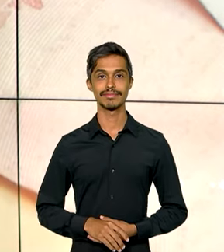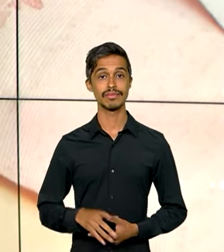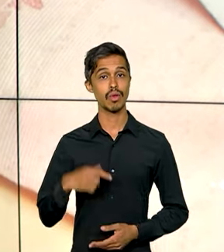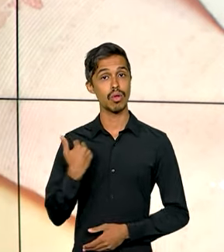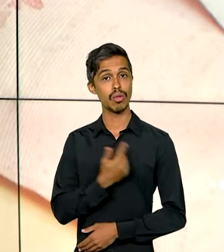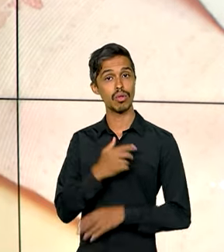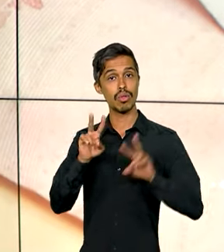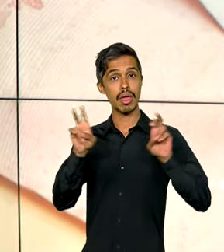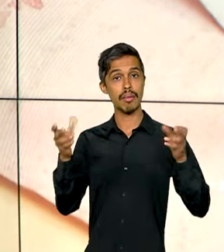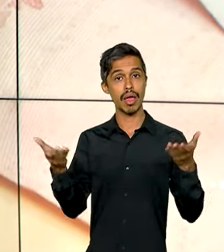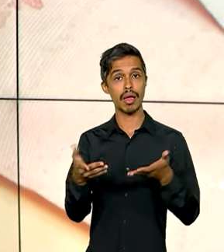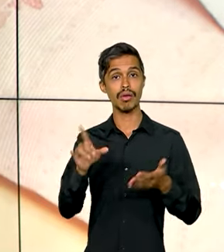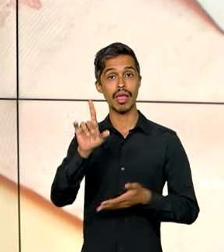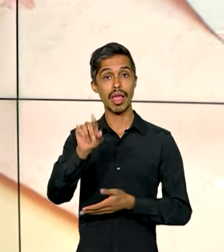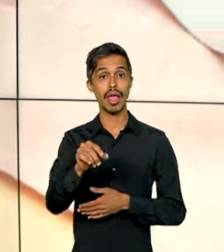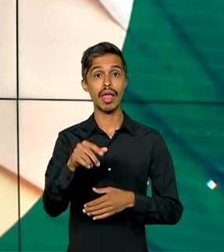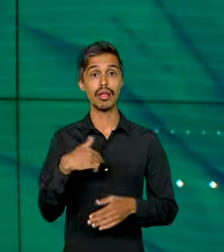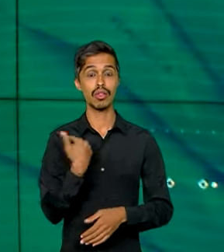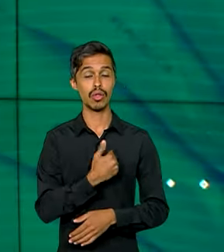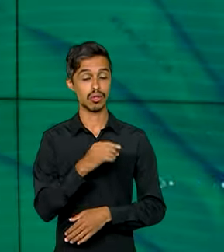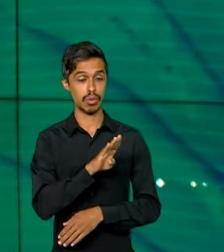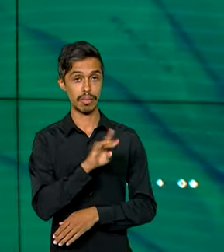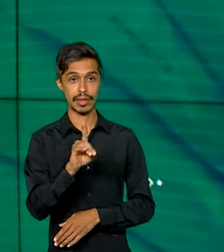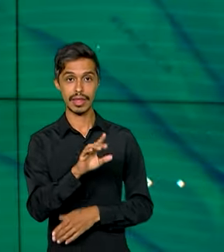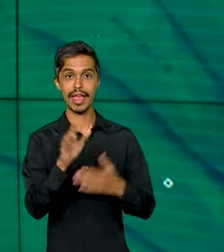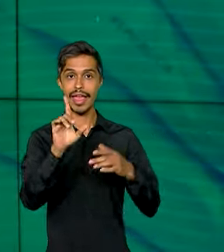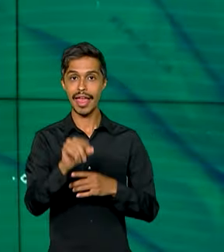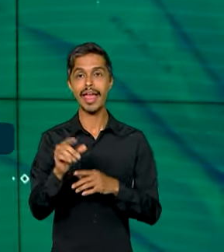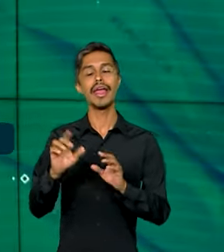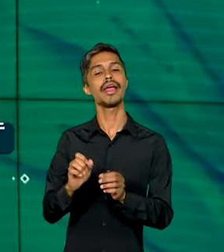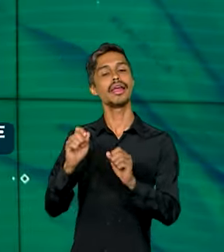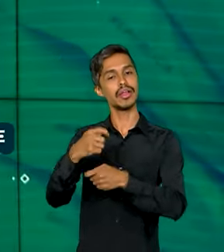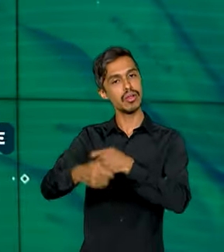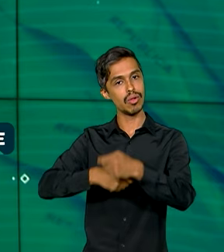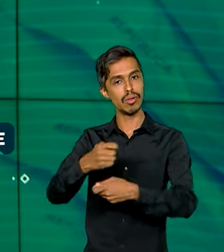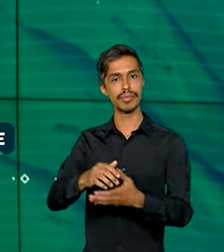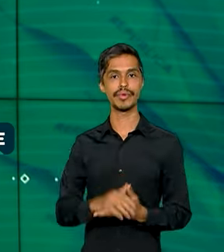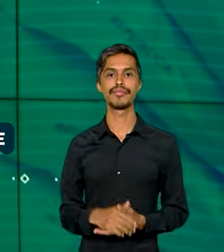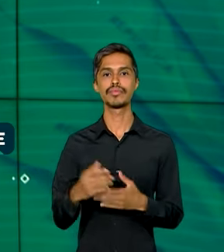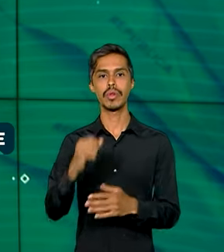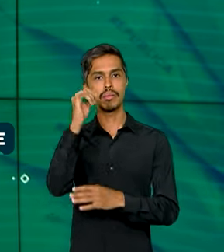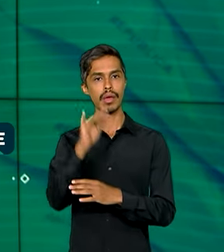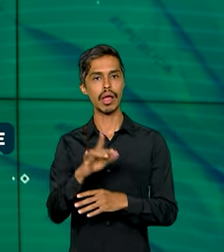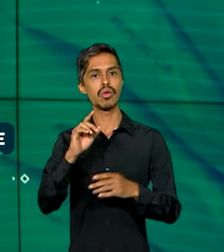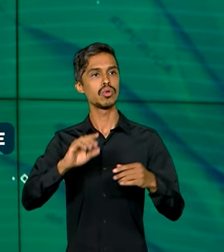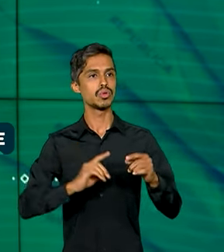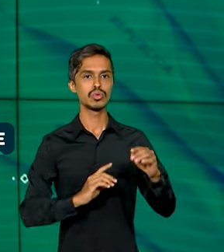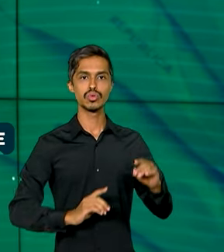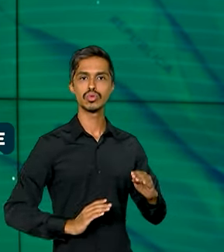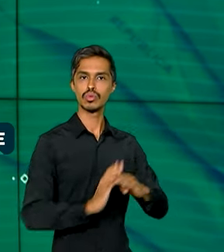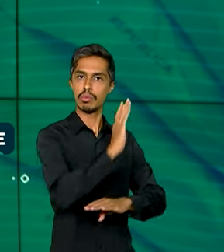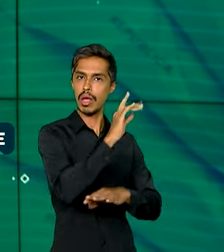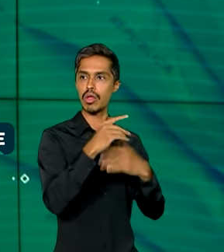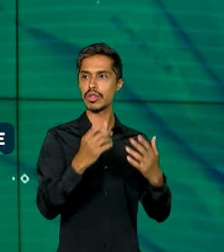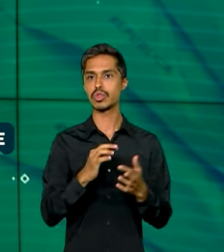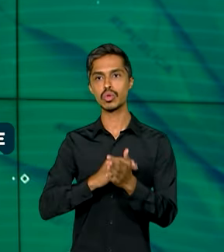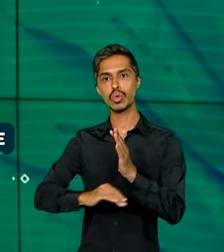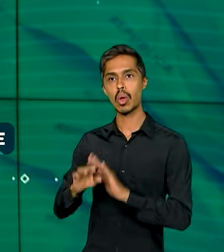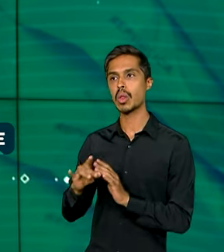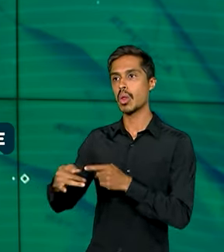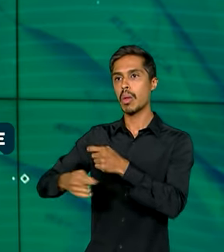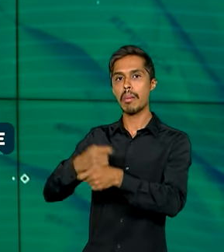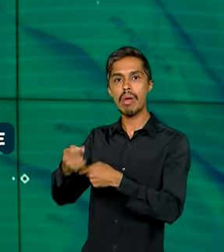O nosso assunto agora, aqui no Brasil em Dia, é economia. O Brasil acabou superando as expectativas do mercado